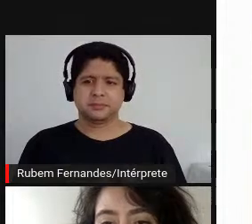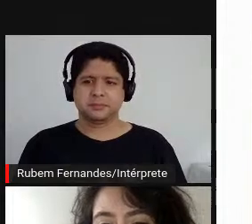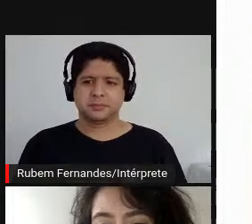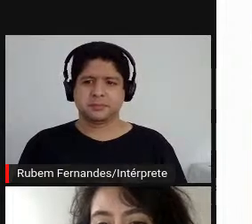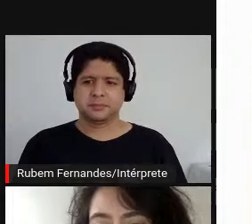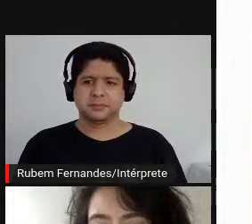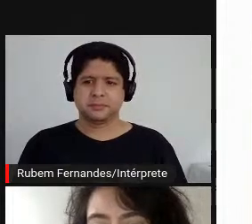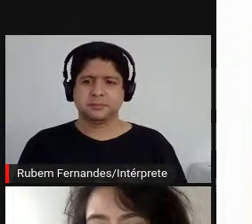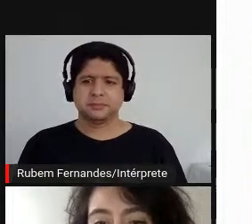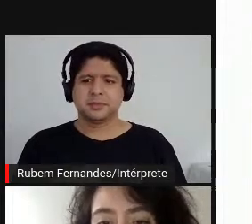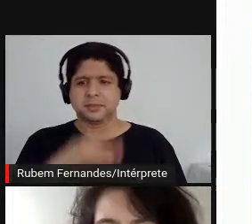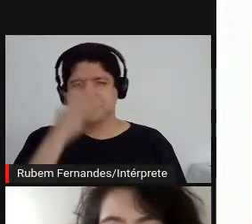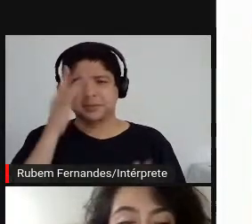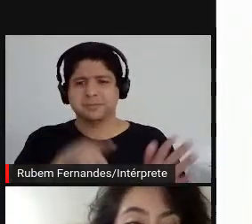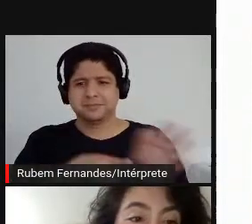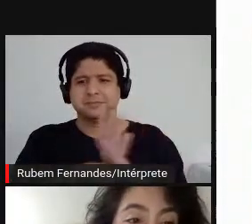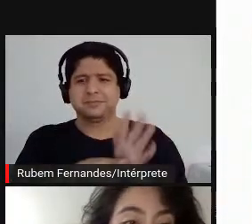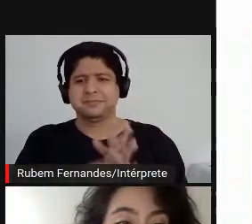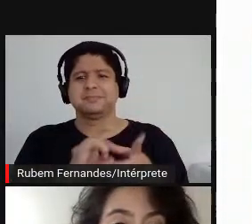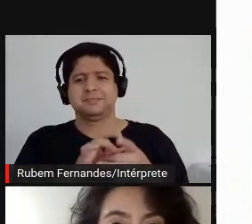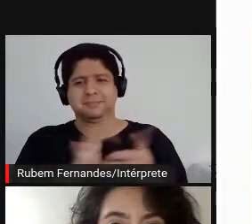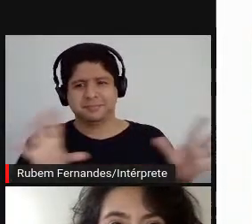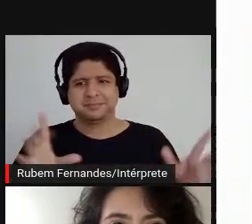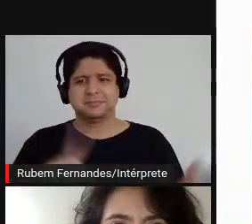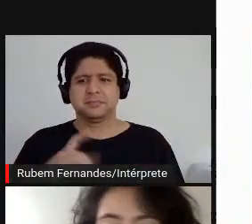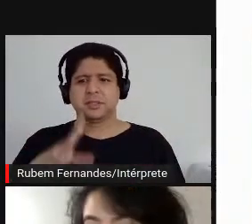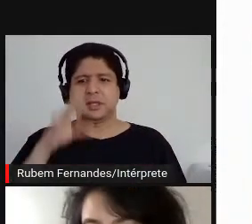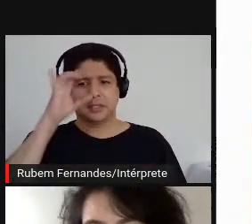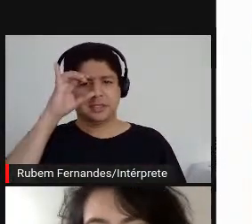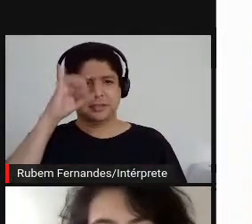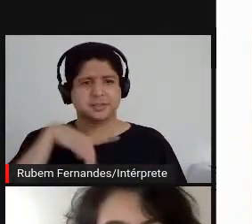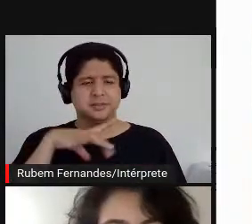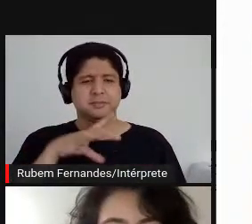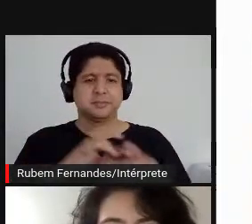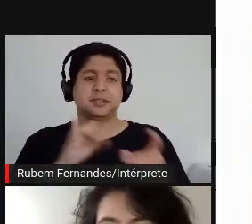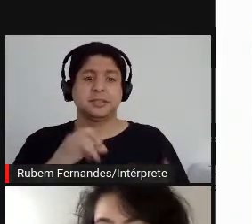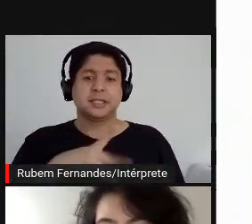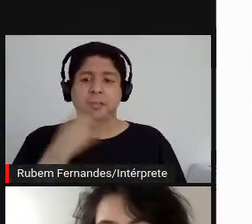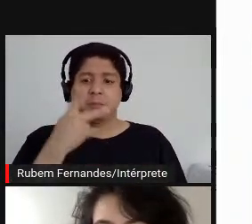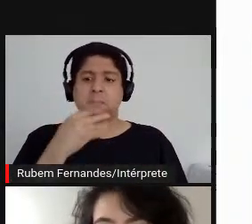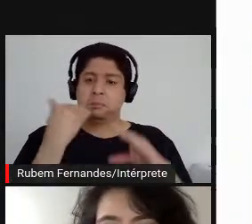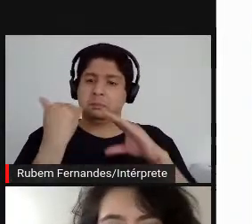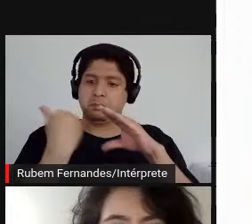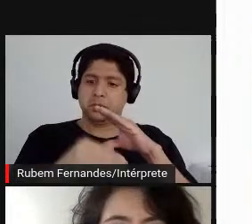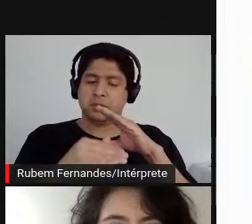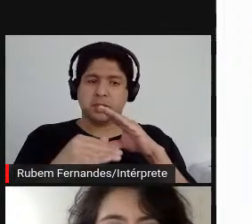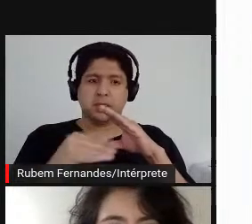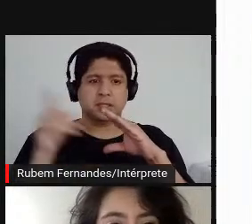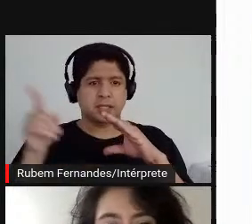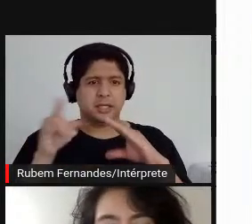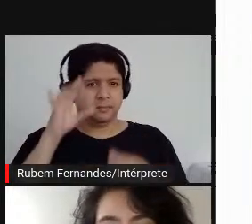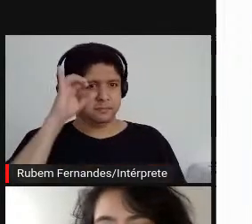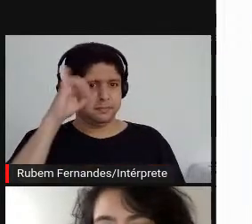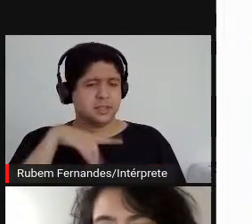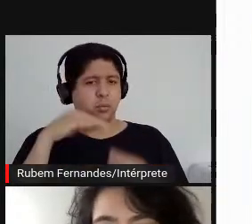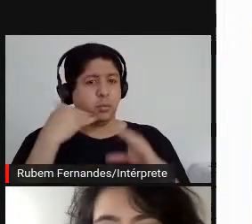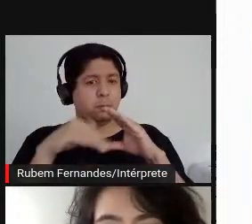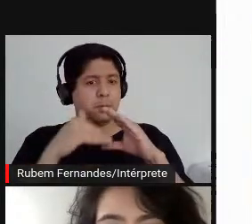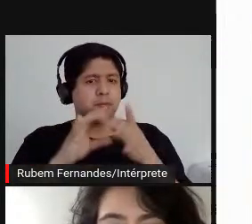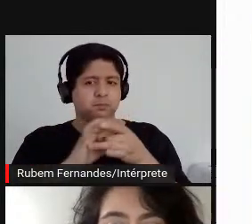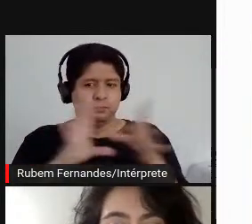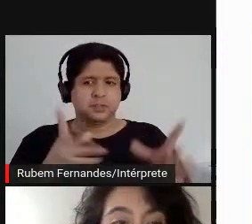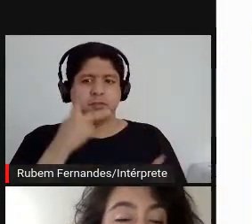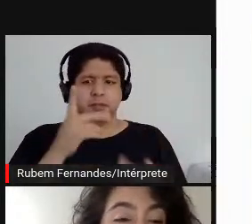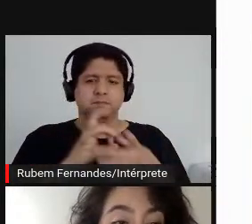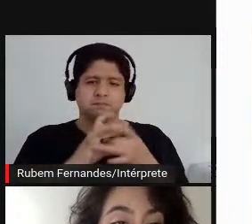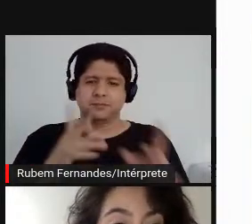As perguntas vão ser... Tá bom. Ok. Se alguém quiser encaminhar elas agora também, ao vivo, também pode